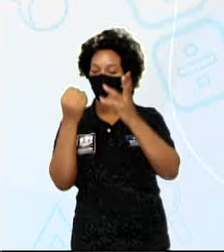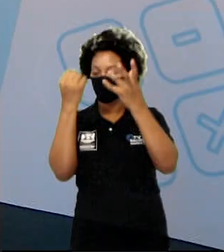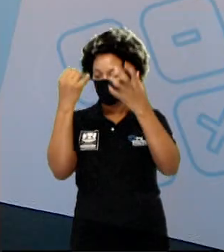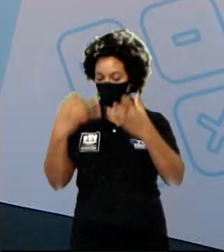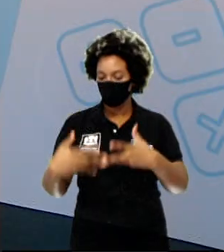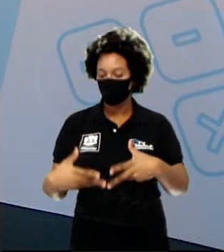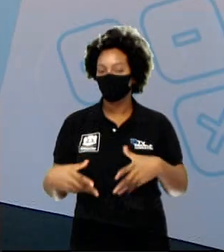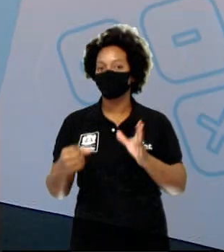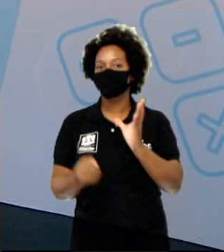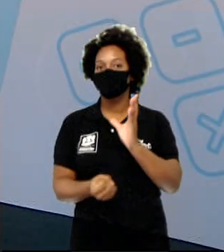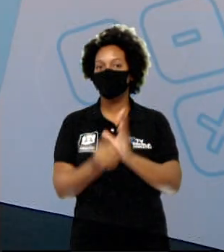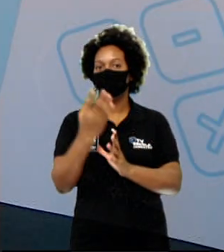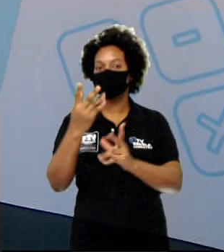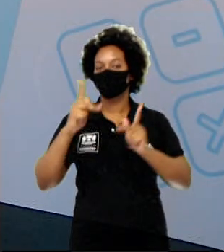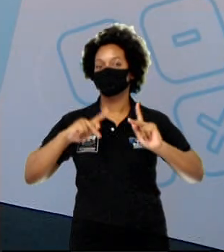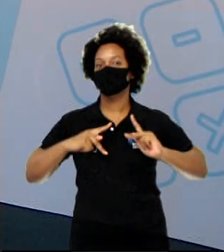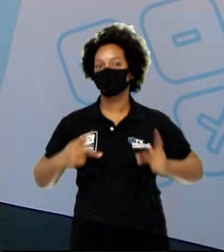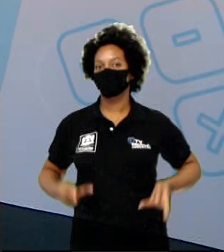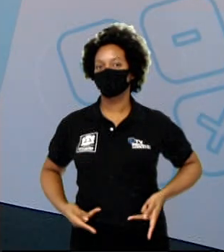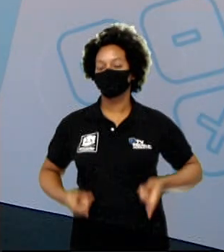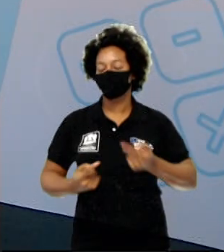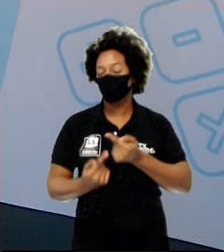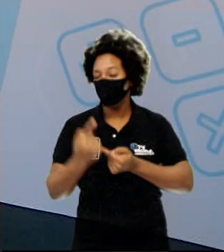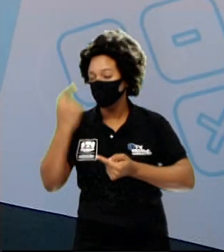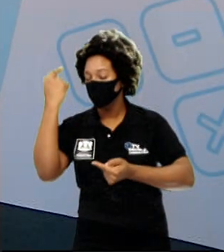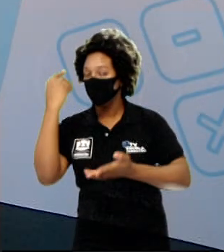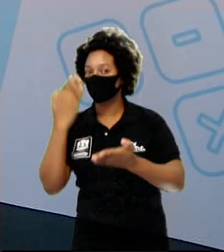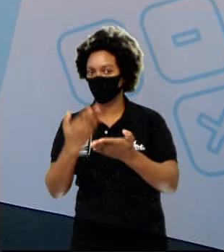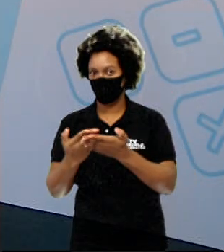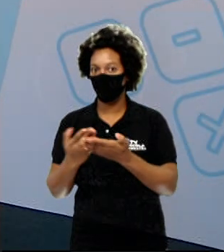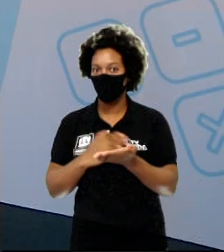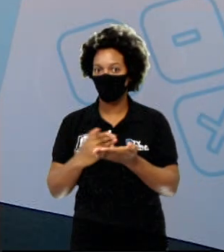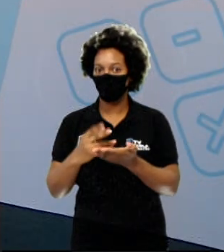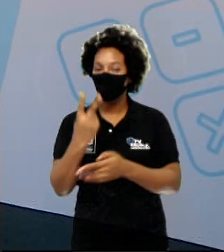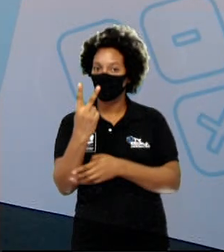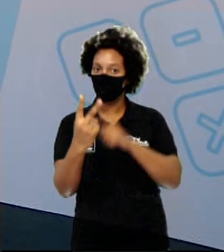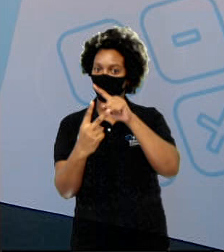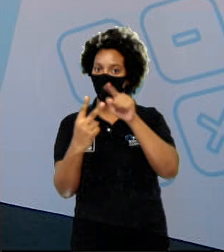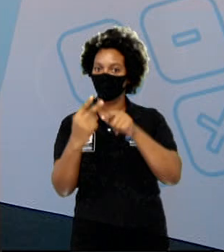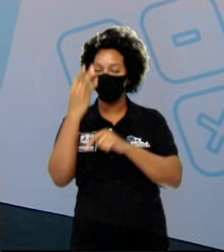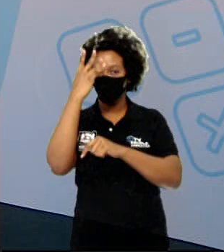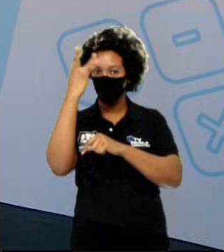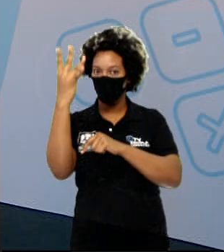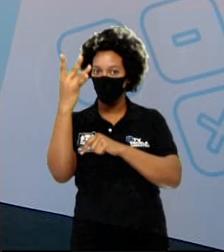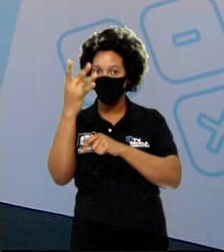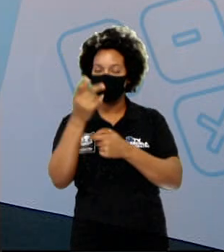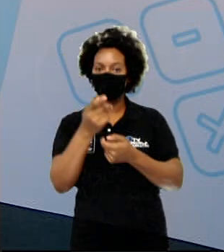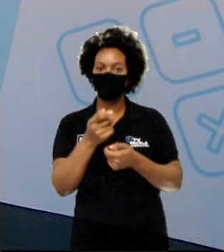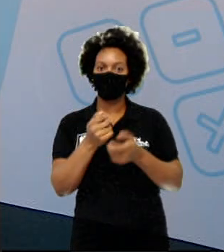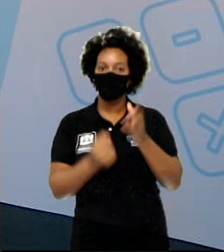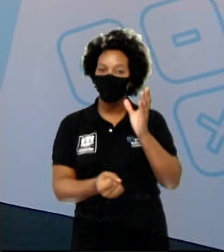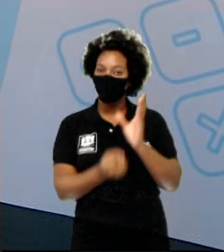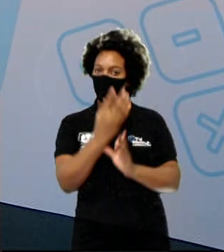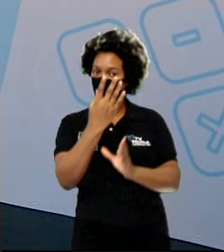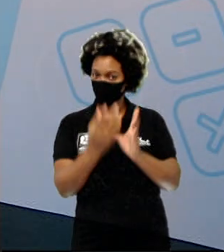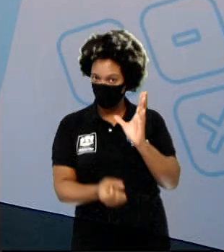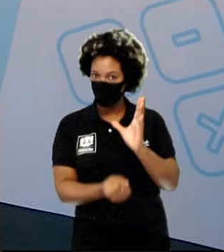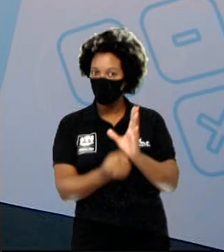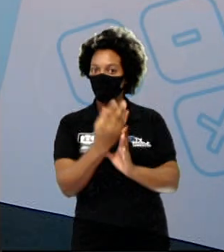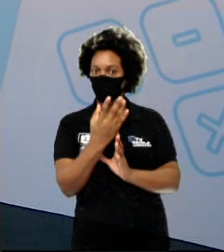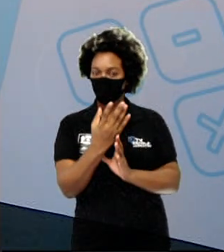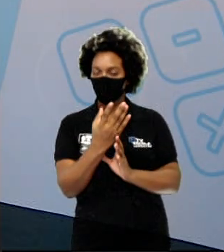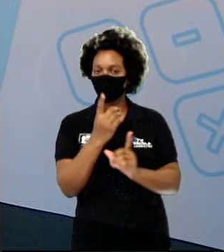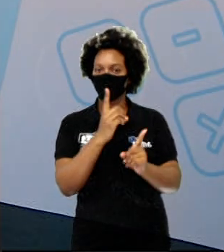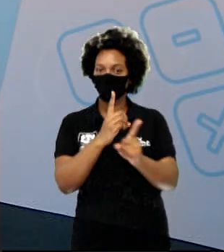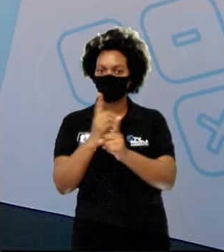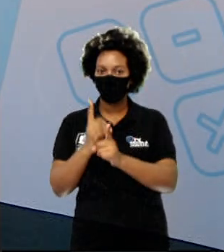Como dissemos lá no começo da aula, são duas teorias. O criacionismo, que nós encontramos